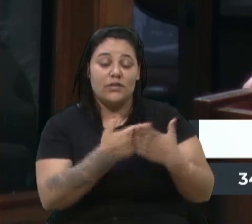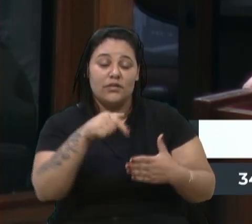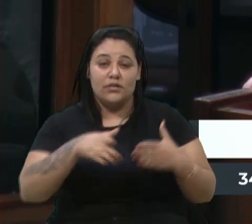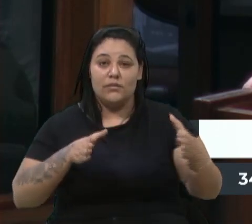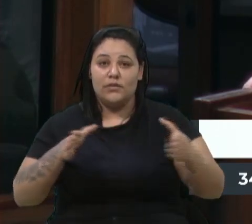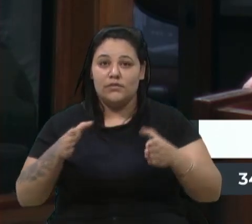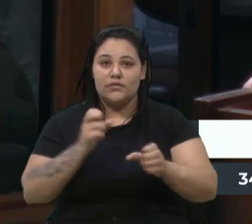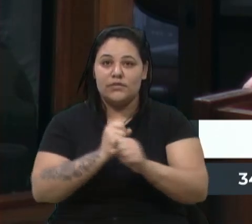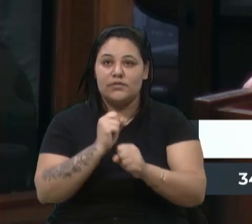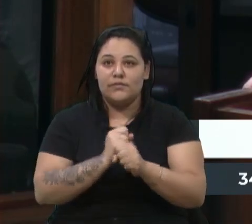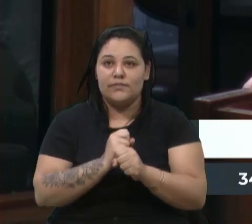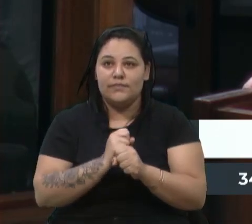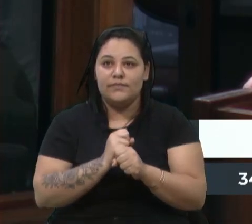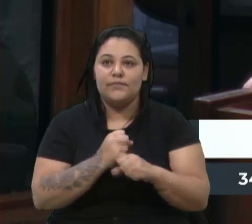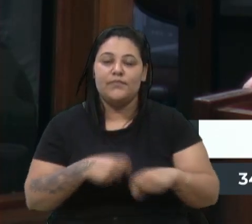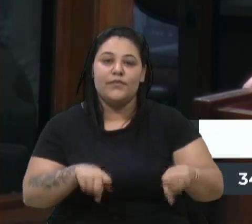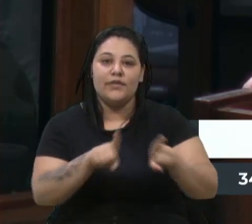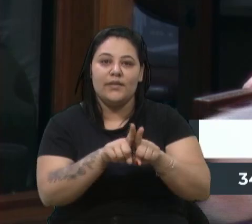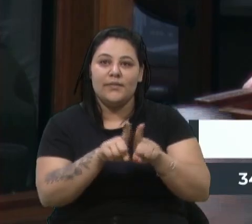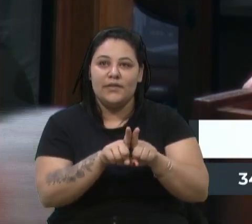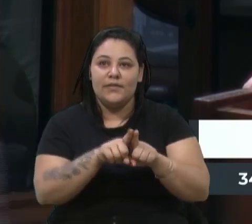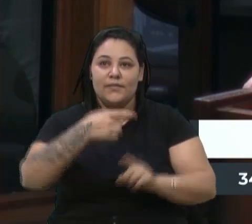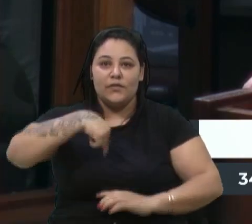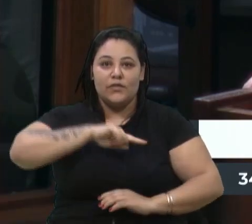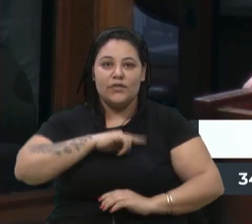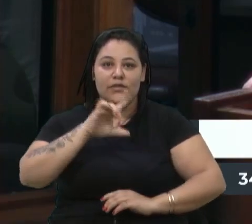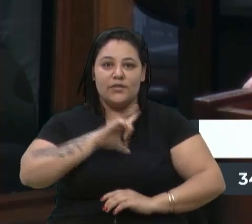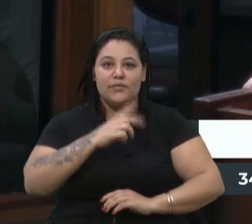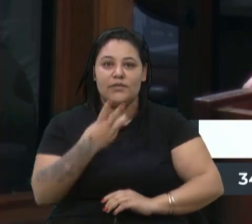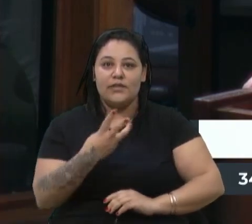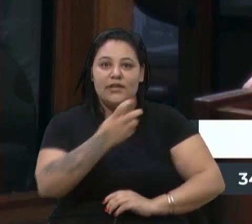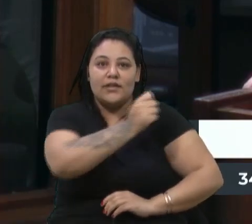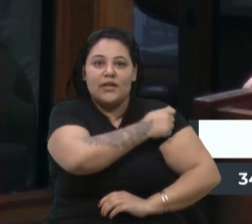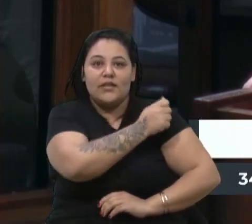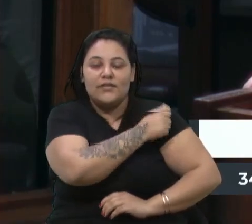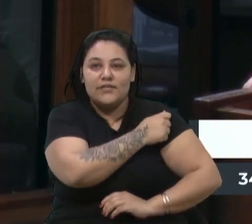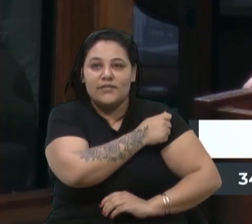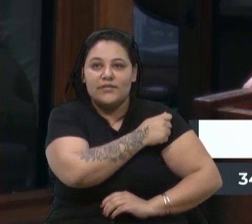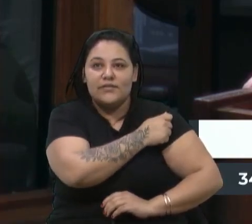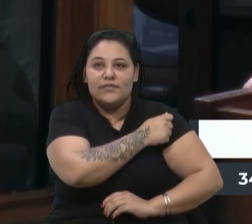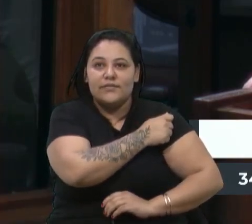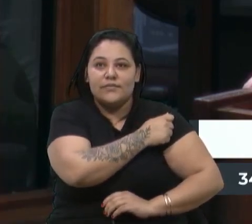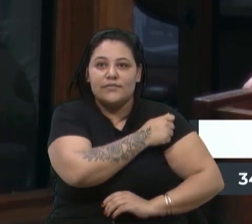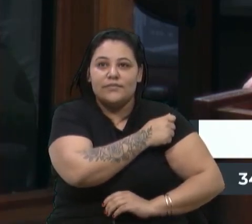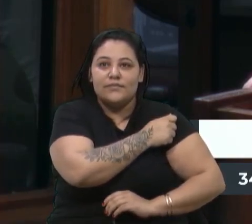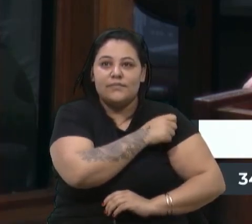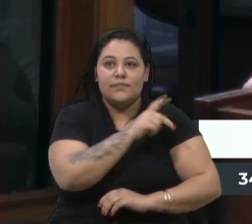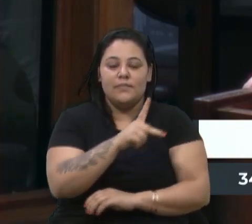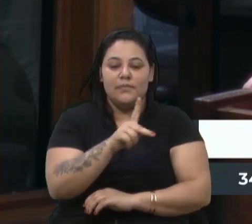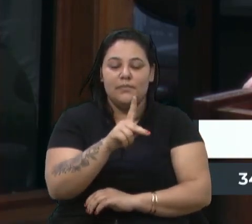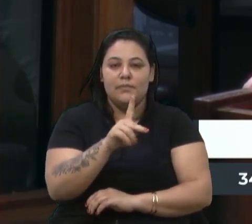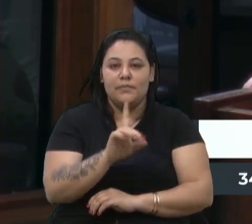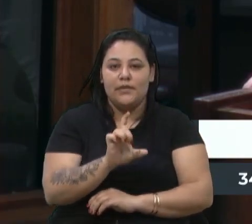que inclusive nós temos três alunos, o aluno Pedroso, o aluno Barreto e o aluno Vaz,